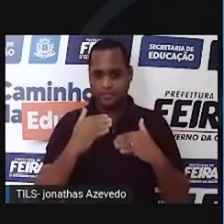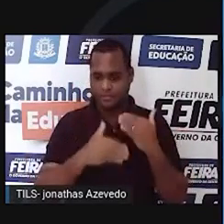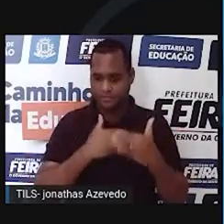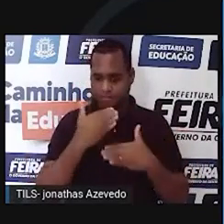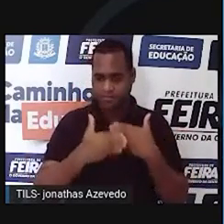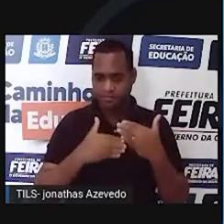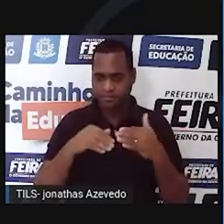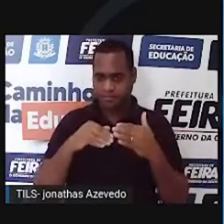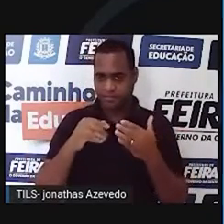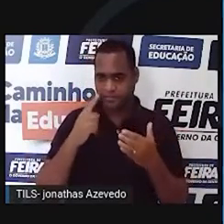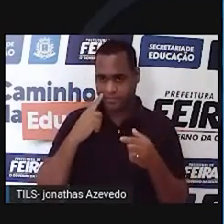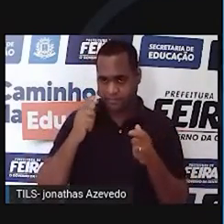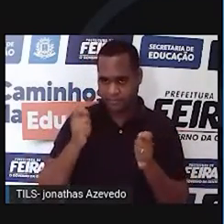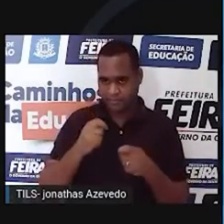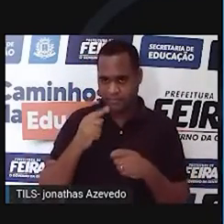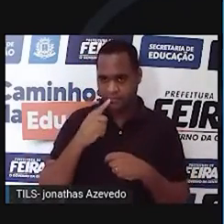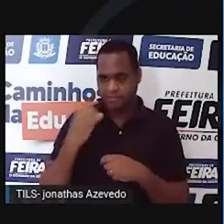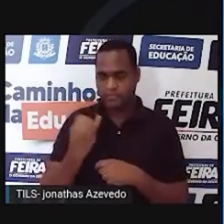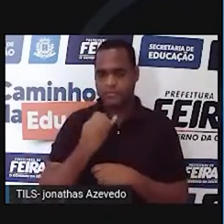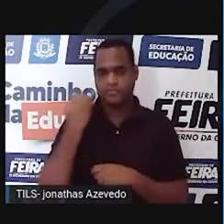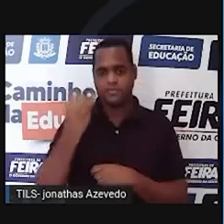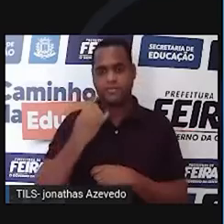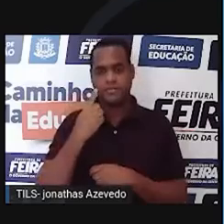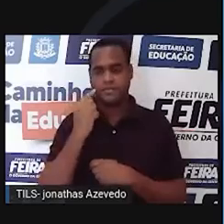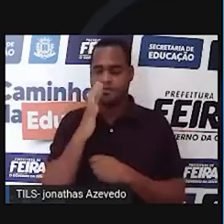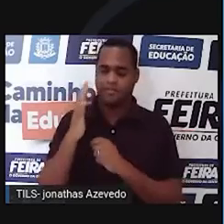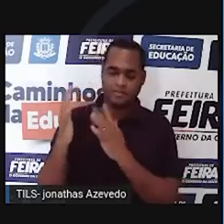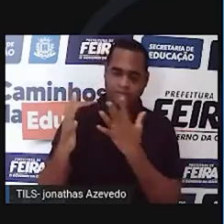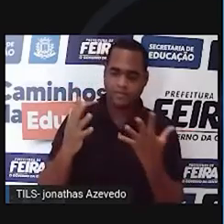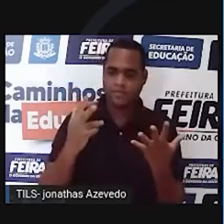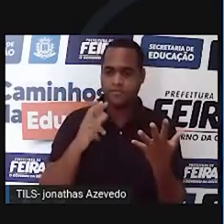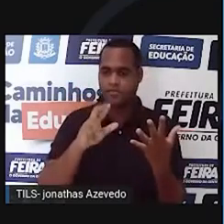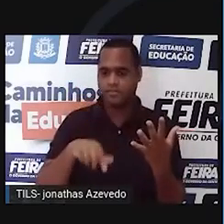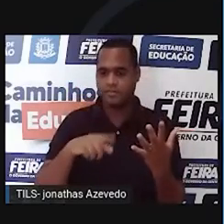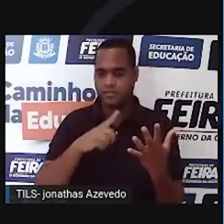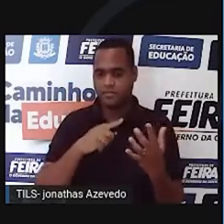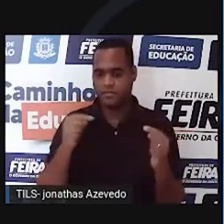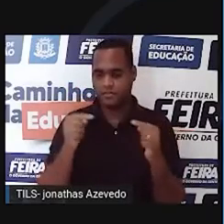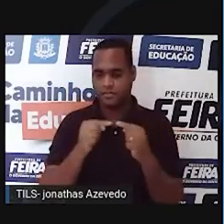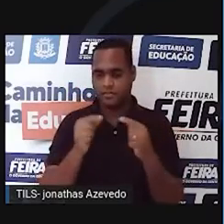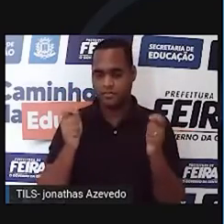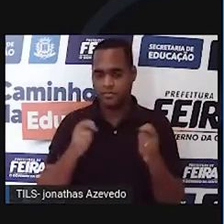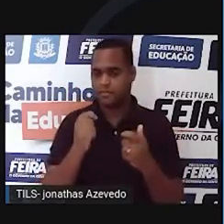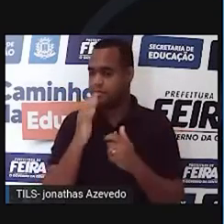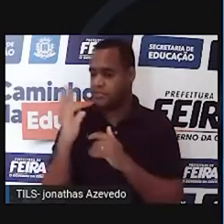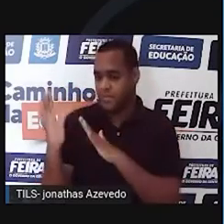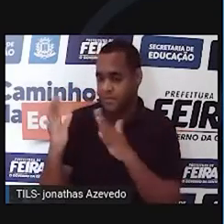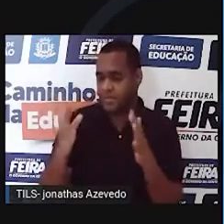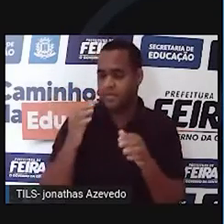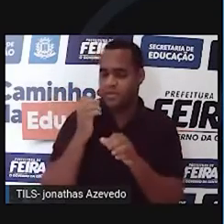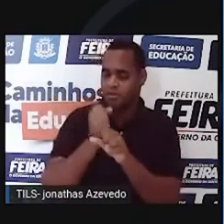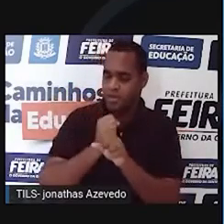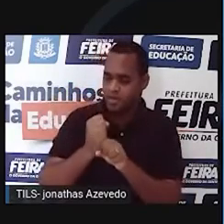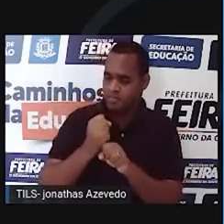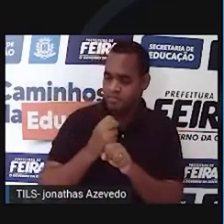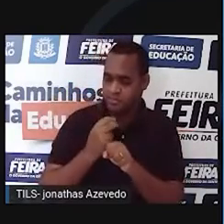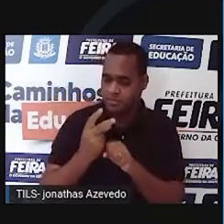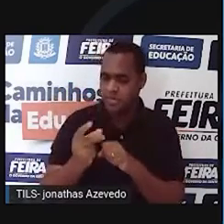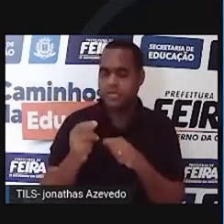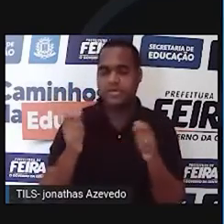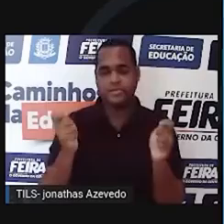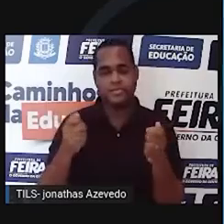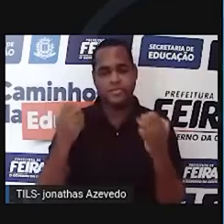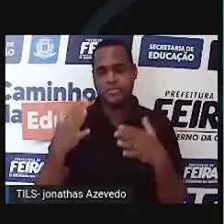do fogo, elas ou florescem muito pouco, frutificam muito pouco, ou nem mesmo florescem. Passam anos sem produzir